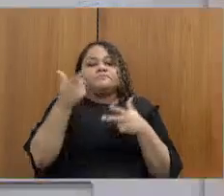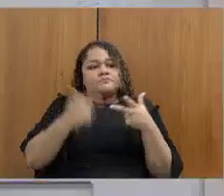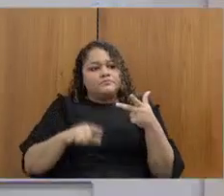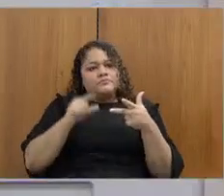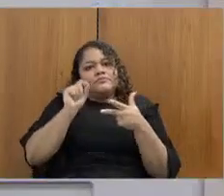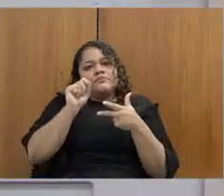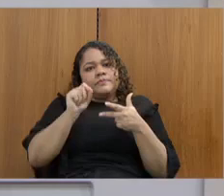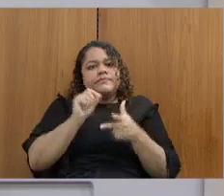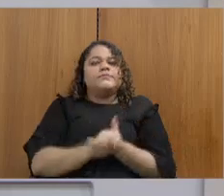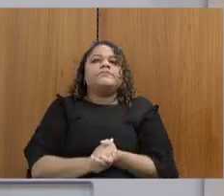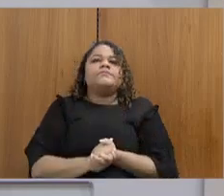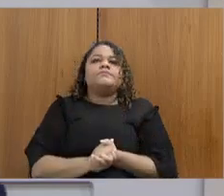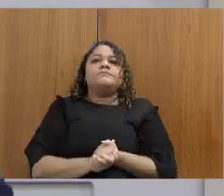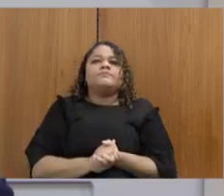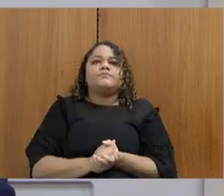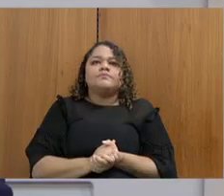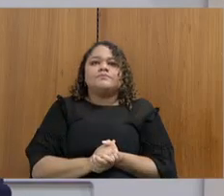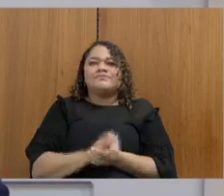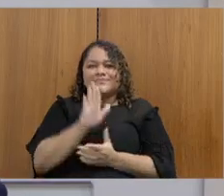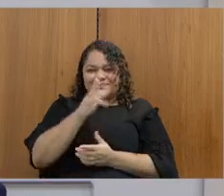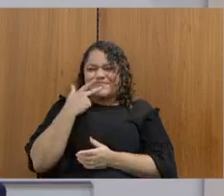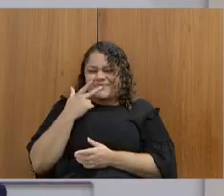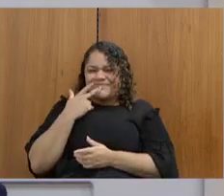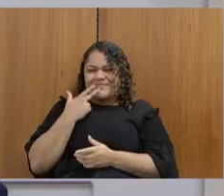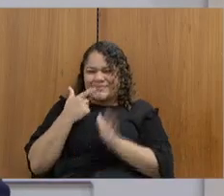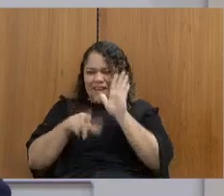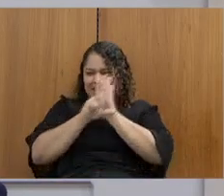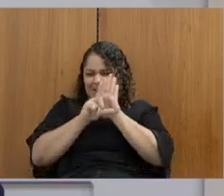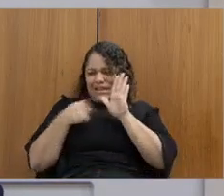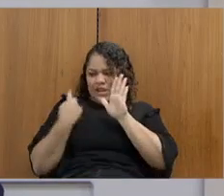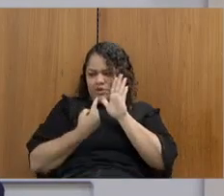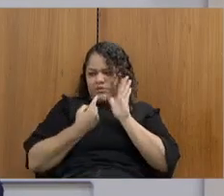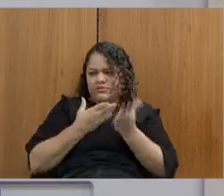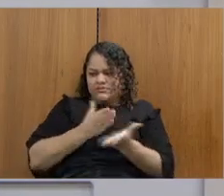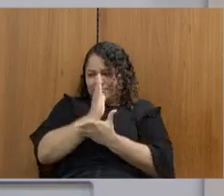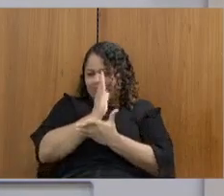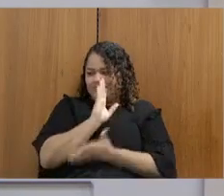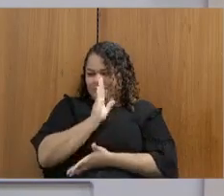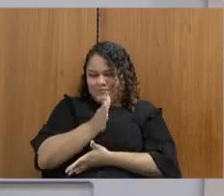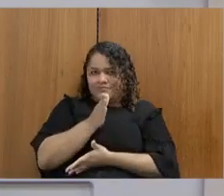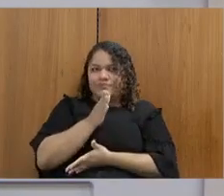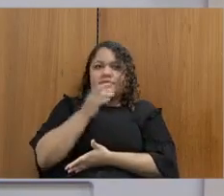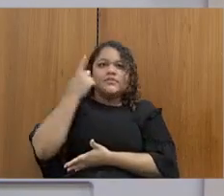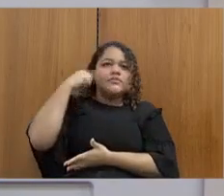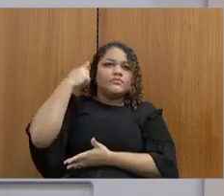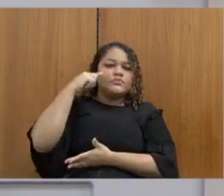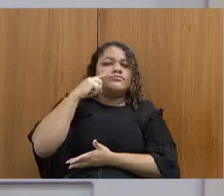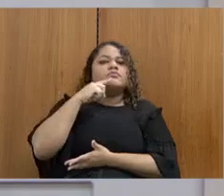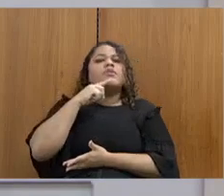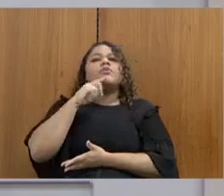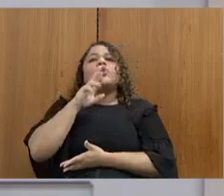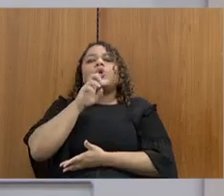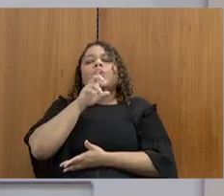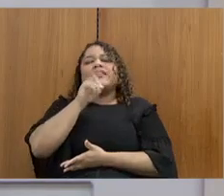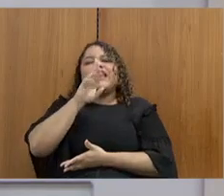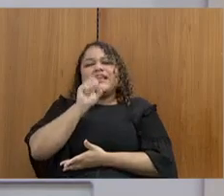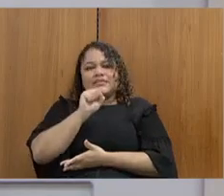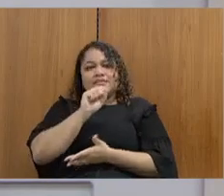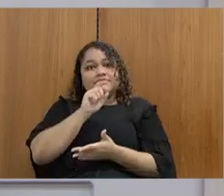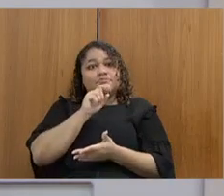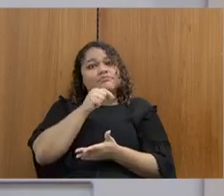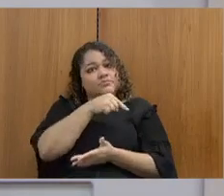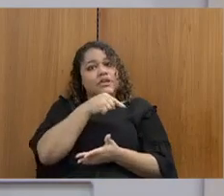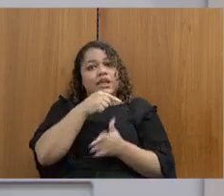aqui sobre... Ah, bem, aí eu falei da lei que nós aprovamos, o deputado Rodrigues foi relator e o governo sancionou, gente precisa saber o que foi